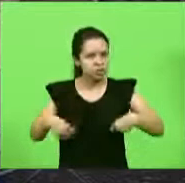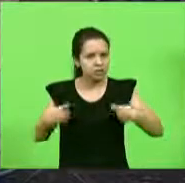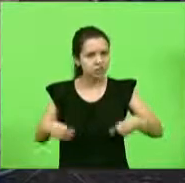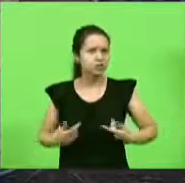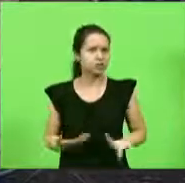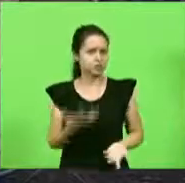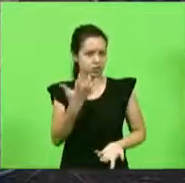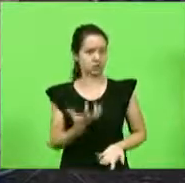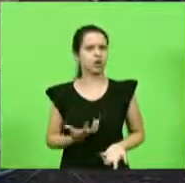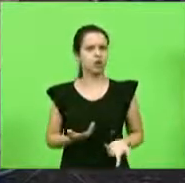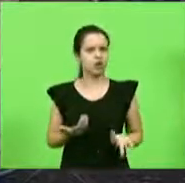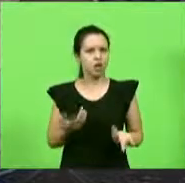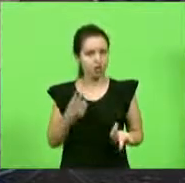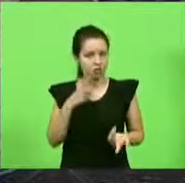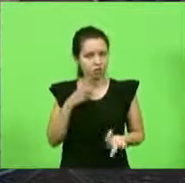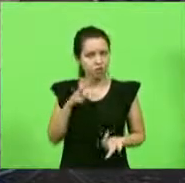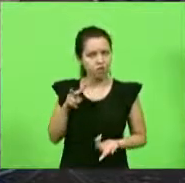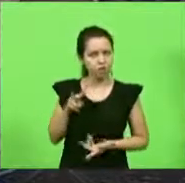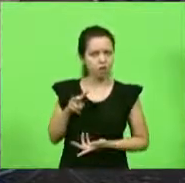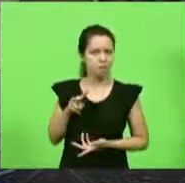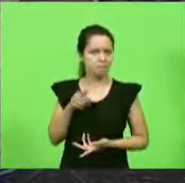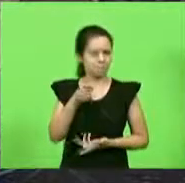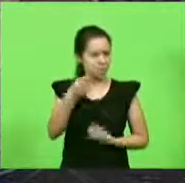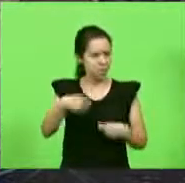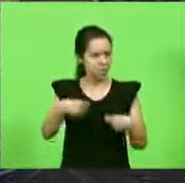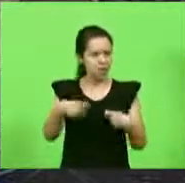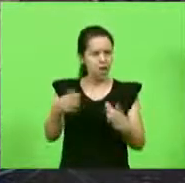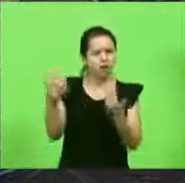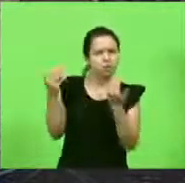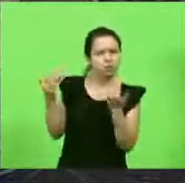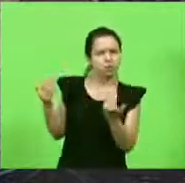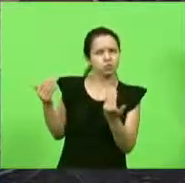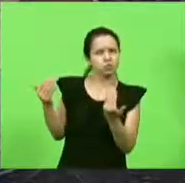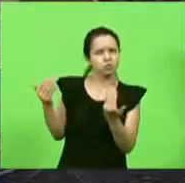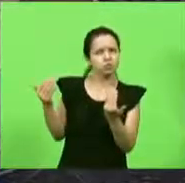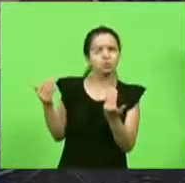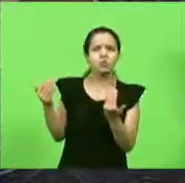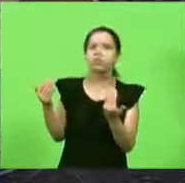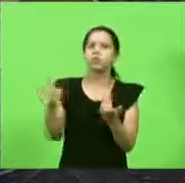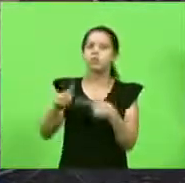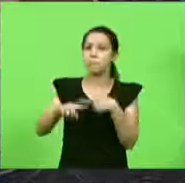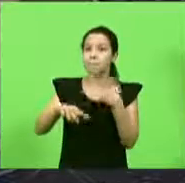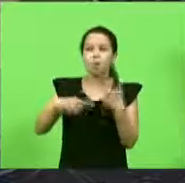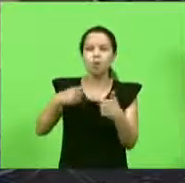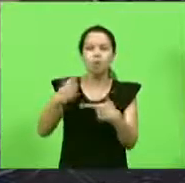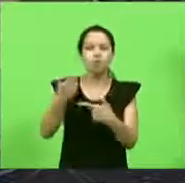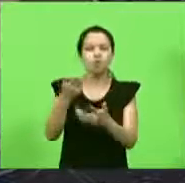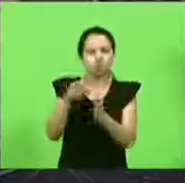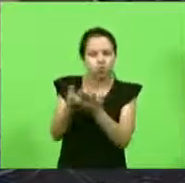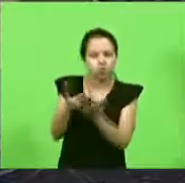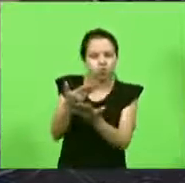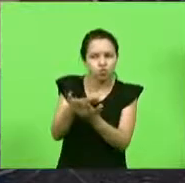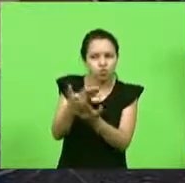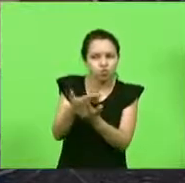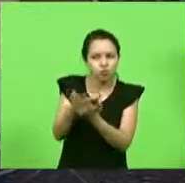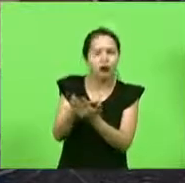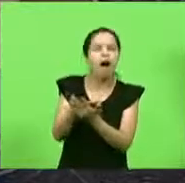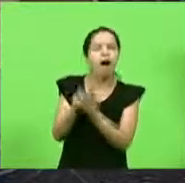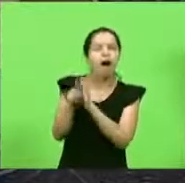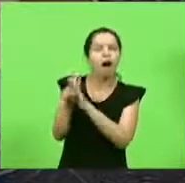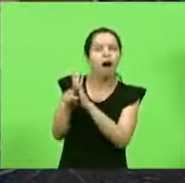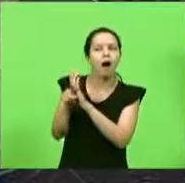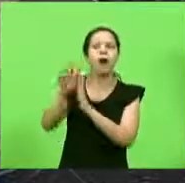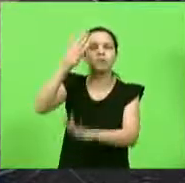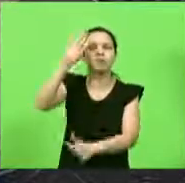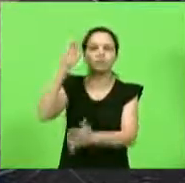Primeiro, desconfie. Primeiro, desconfie. Só vá acreditar que é por uma causa justa depois de estudar muito, porque eu lhe garanto,